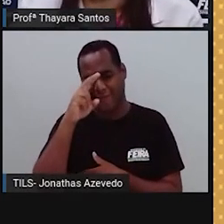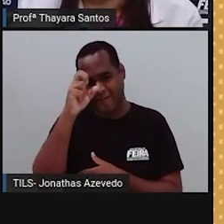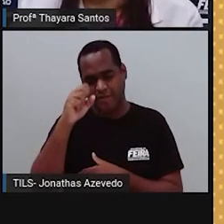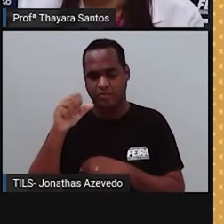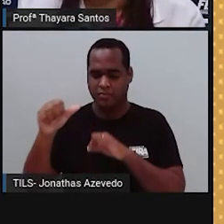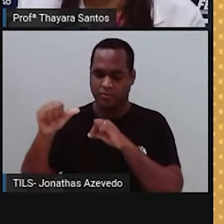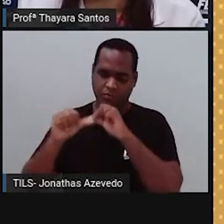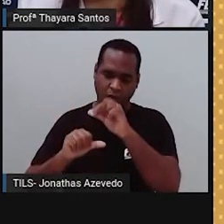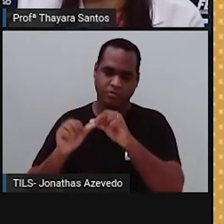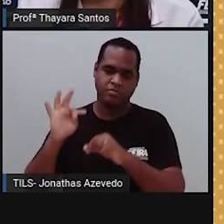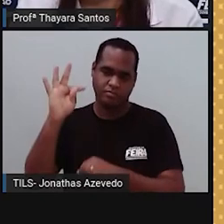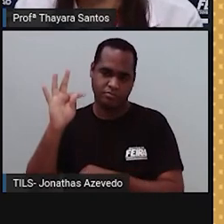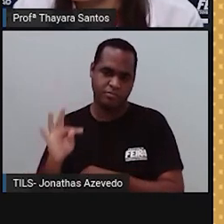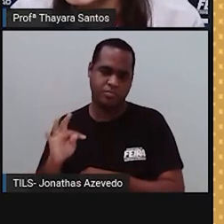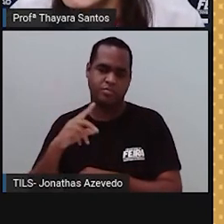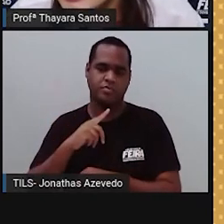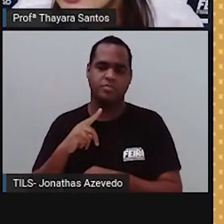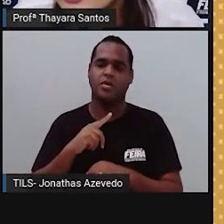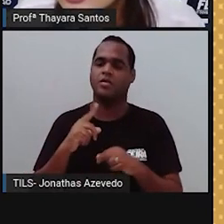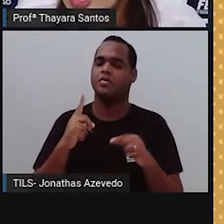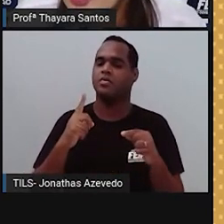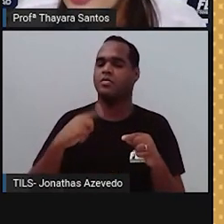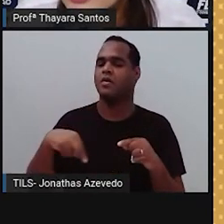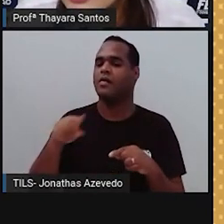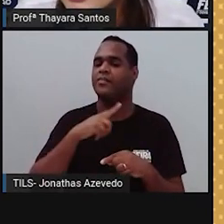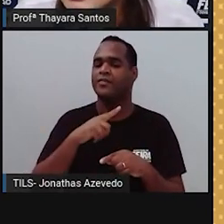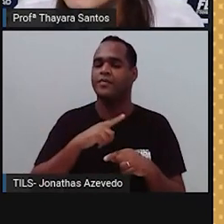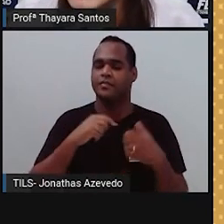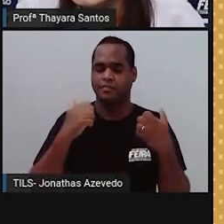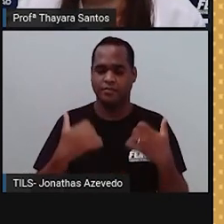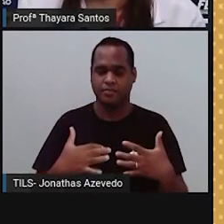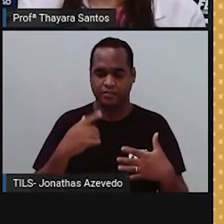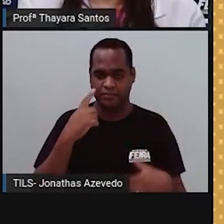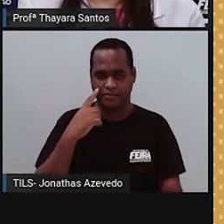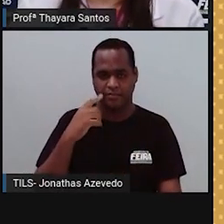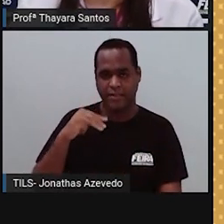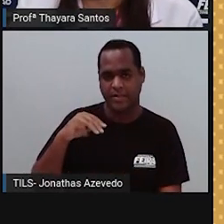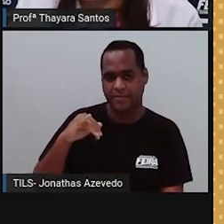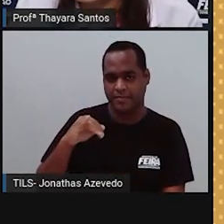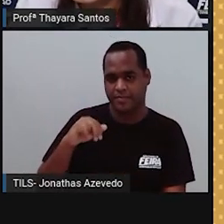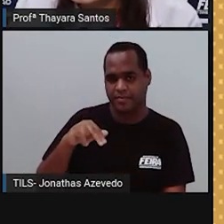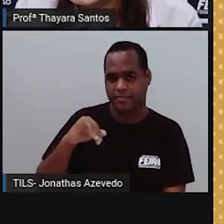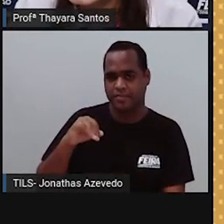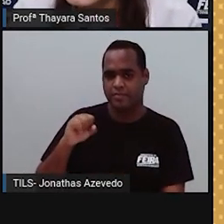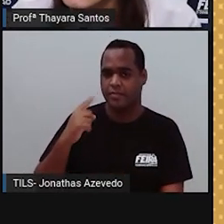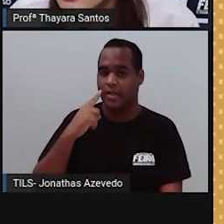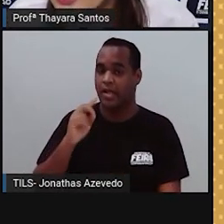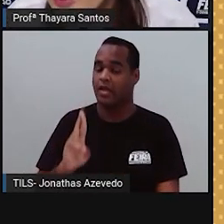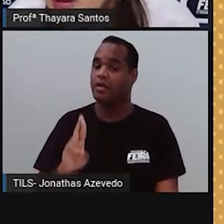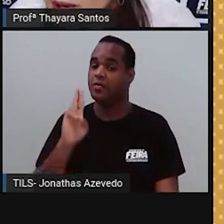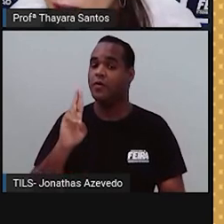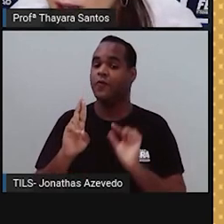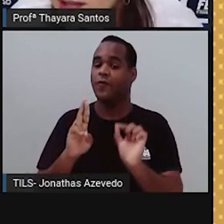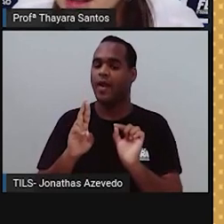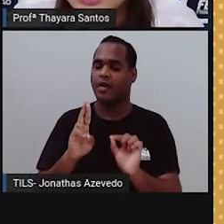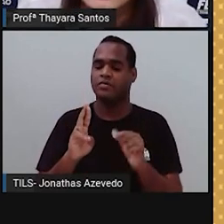temperatura. A gente tem os corpúsculos de Messner, que são responsáveis pelo